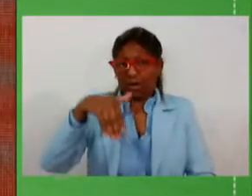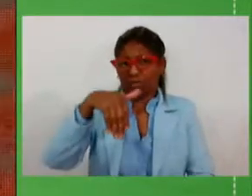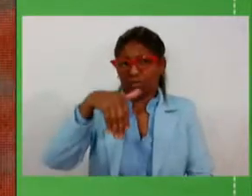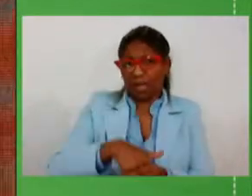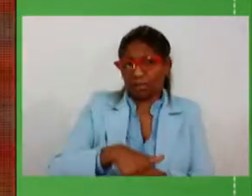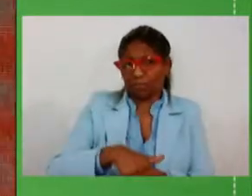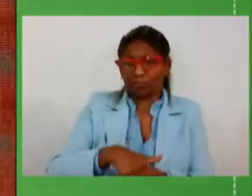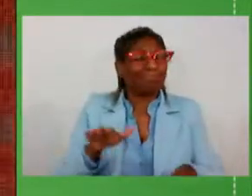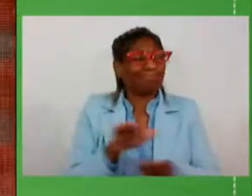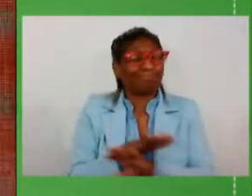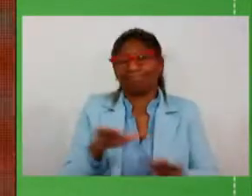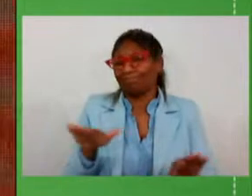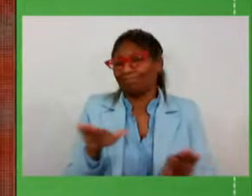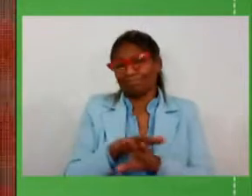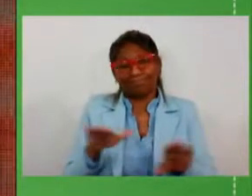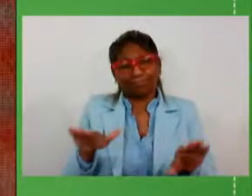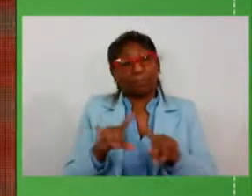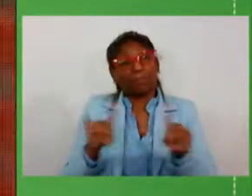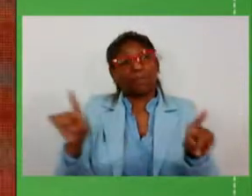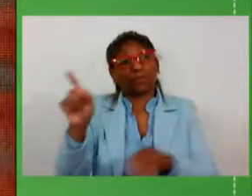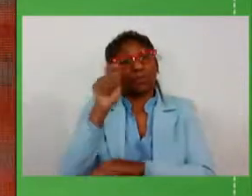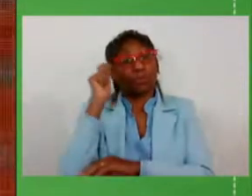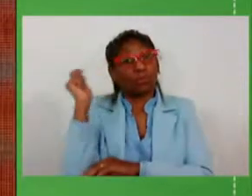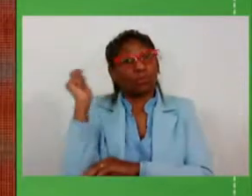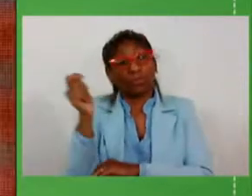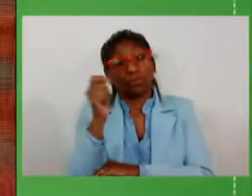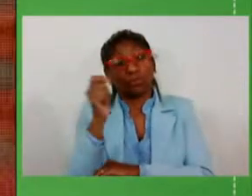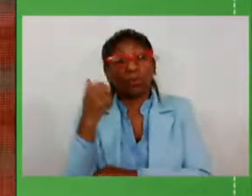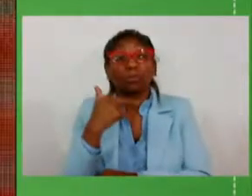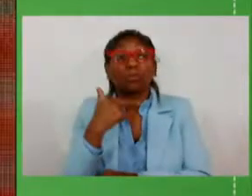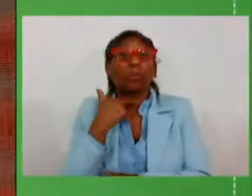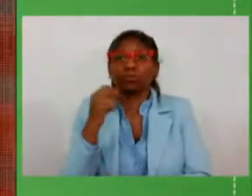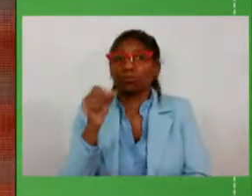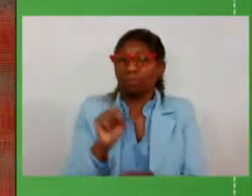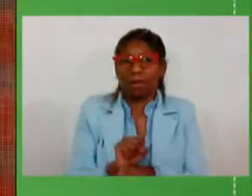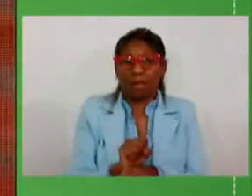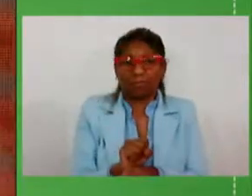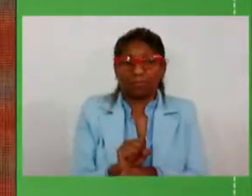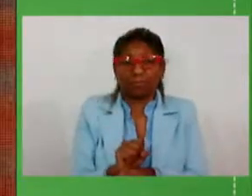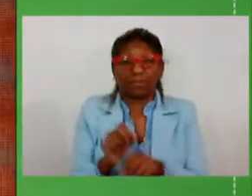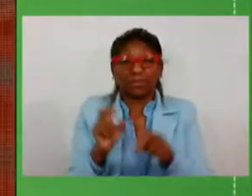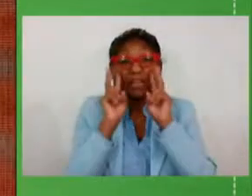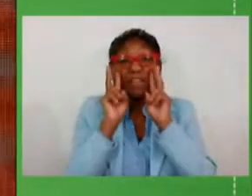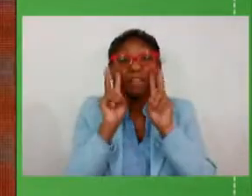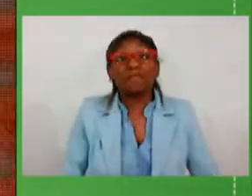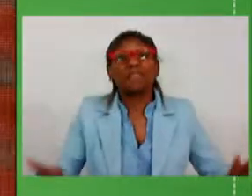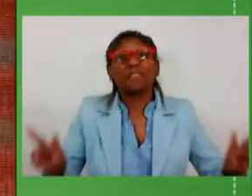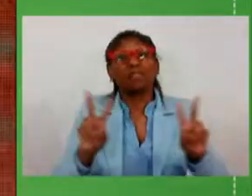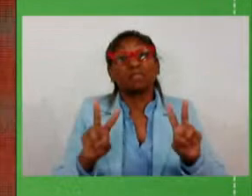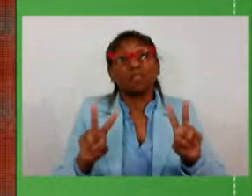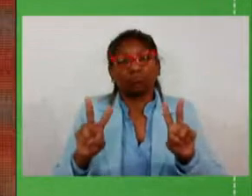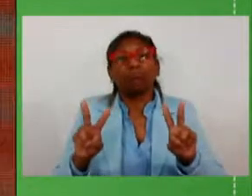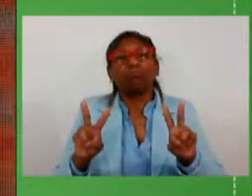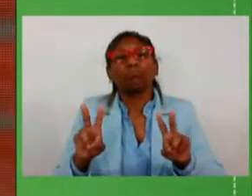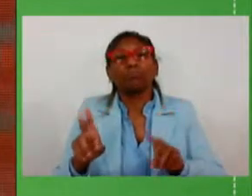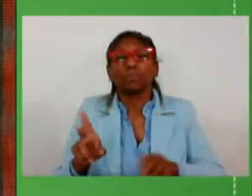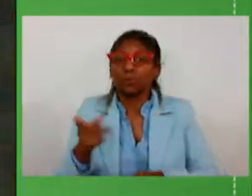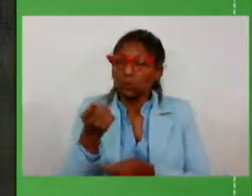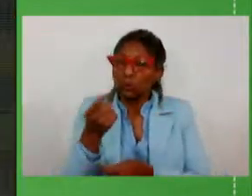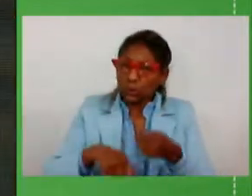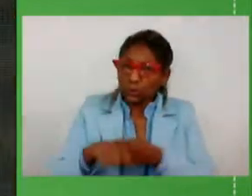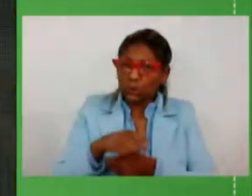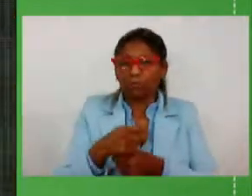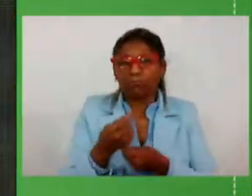mas o Rio Grande do Sul entendo não pode se afastar desta visão de responsabilidade com as finanças com as contas